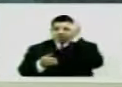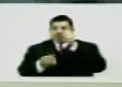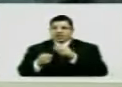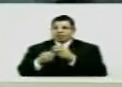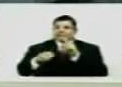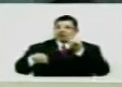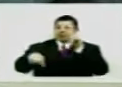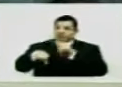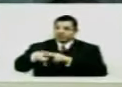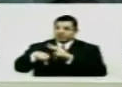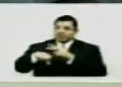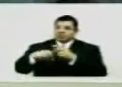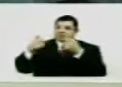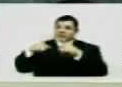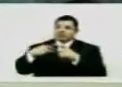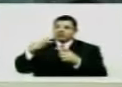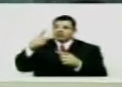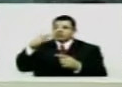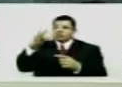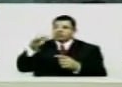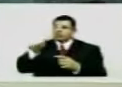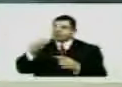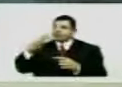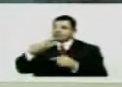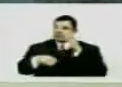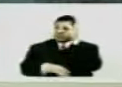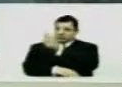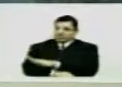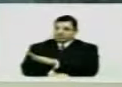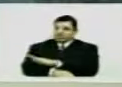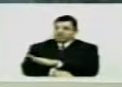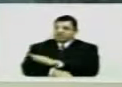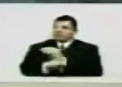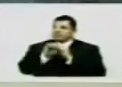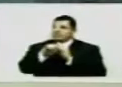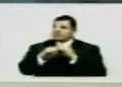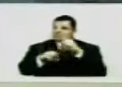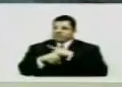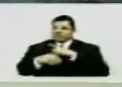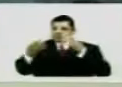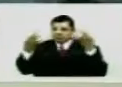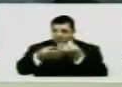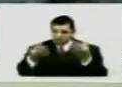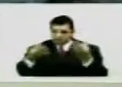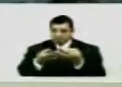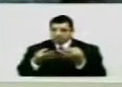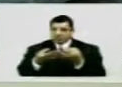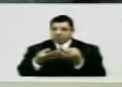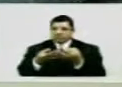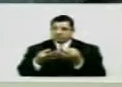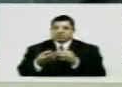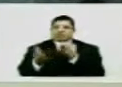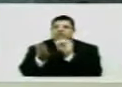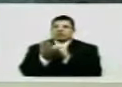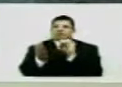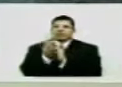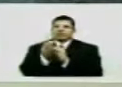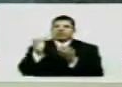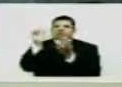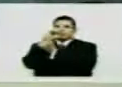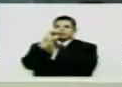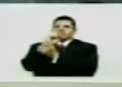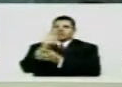De um carro Num lugar público Três horas da tarde Se ele tem certeza Da ineficiência Do